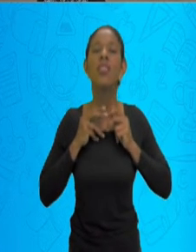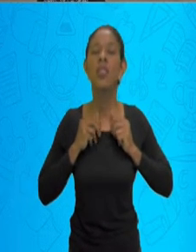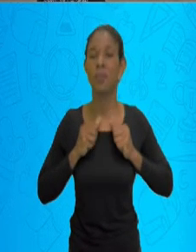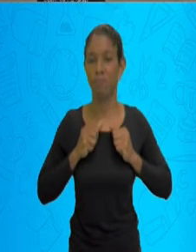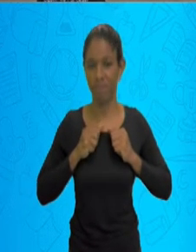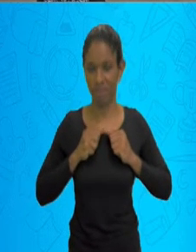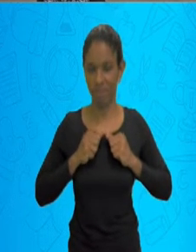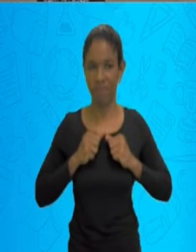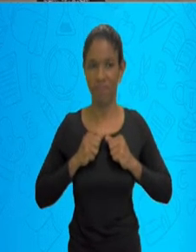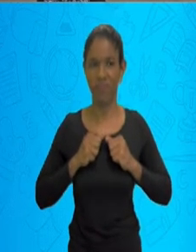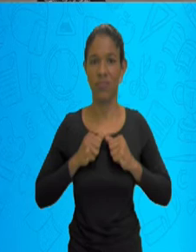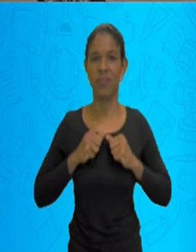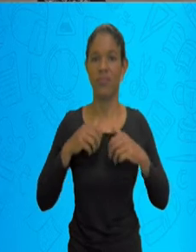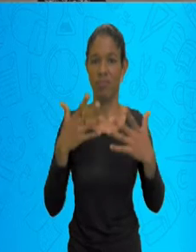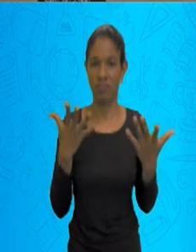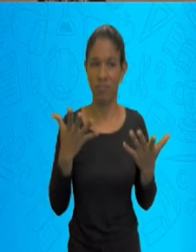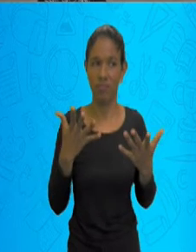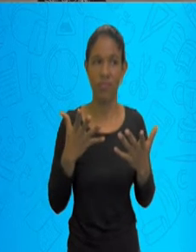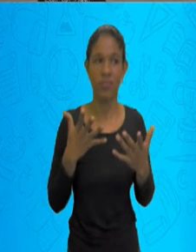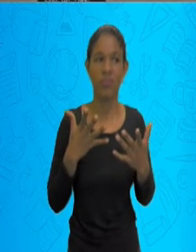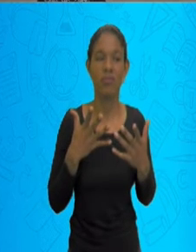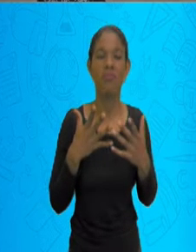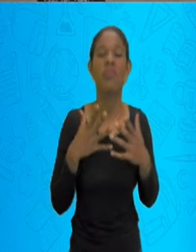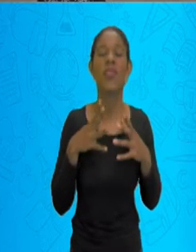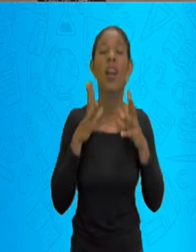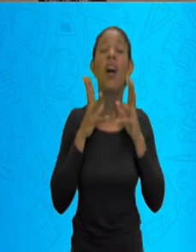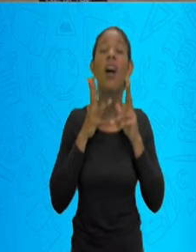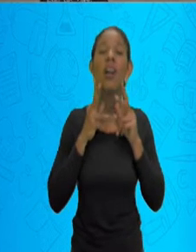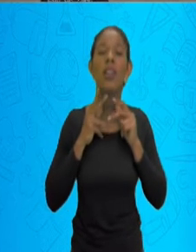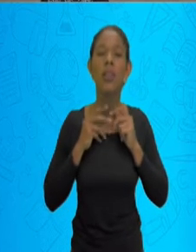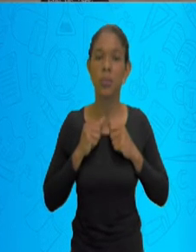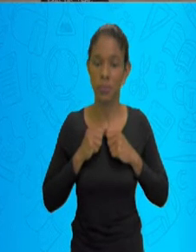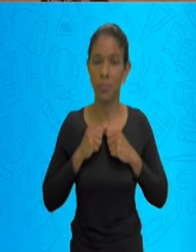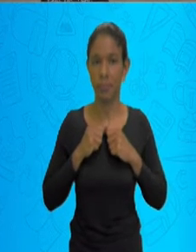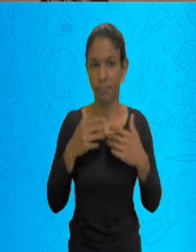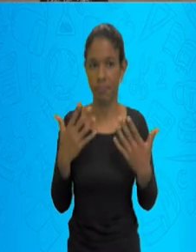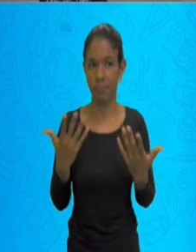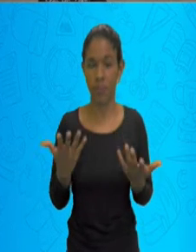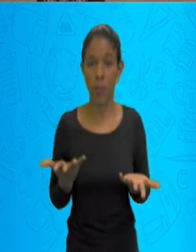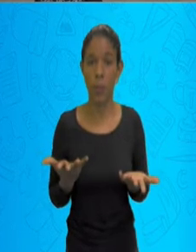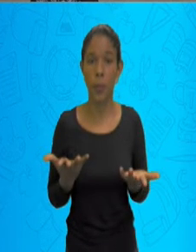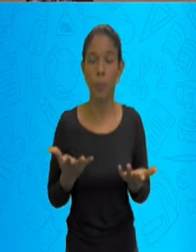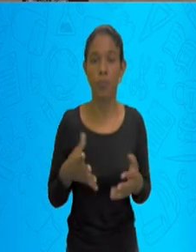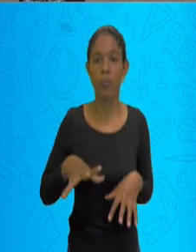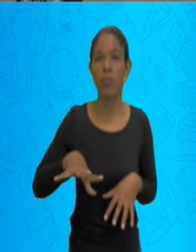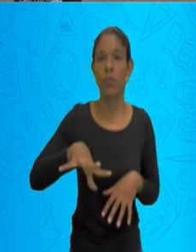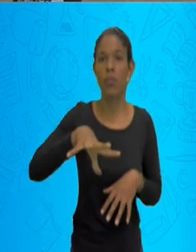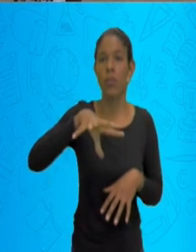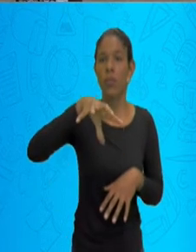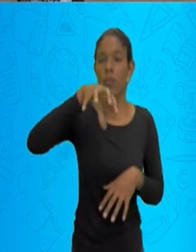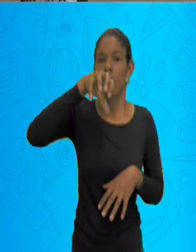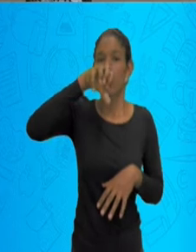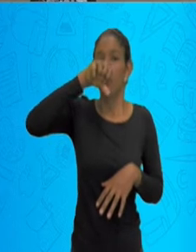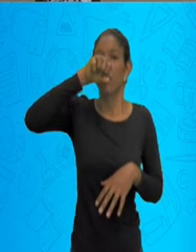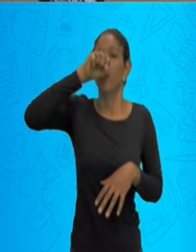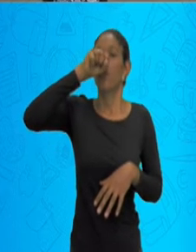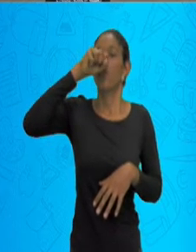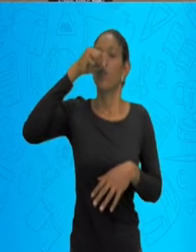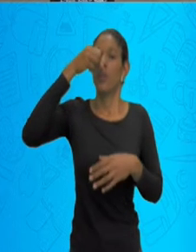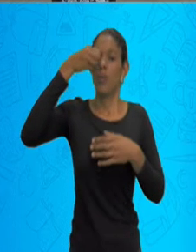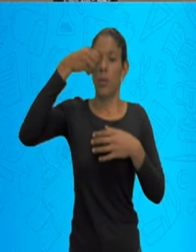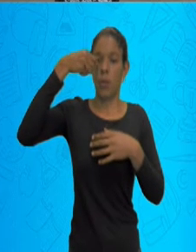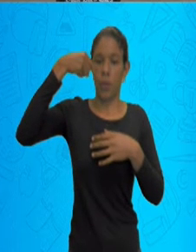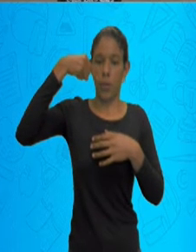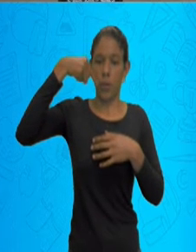flema, que é do muco, da traqueia. Bom, o ar, então, ele se move dentro